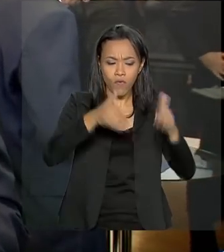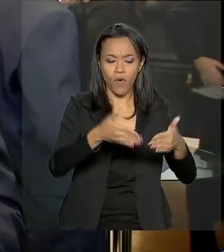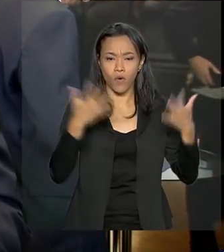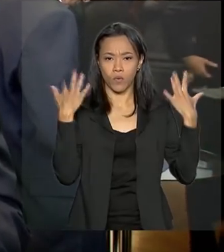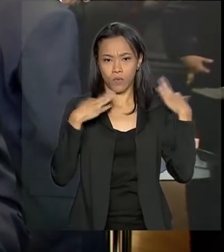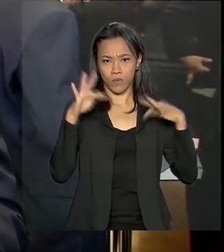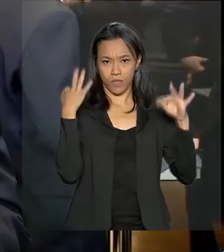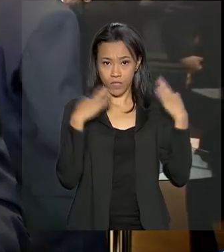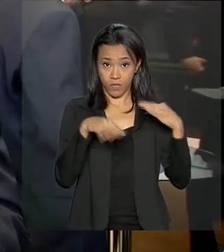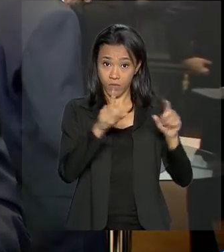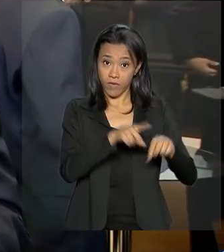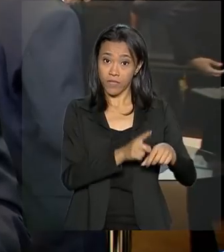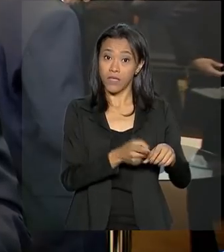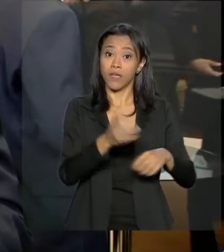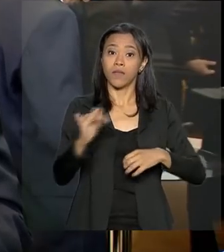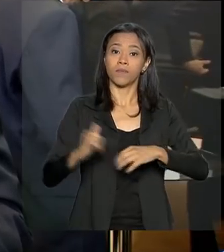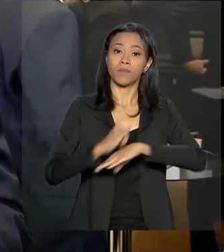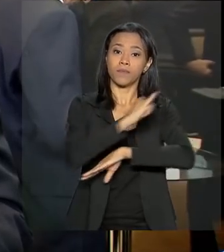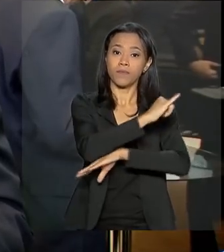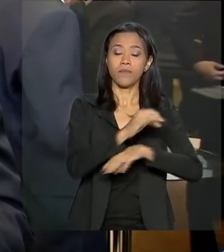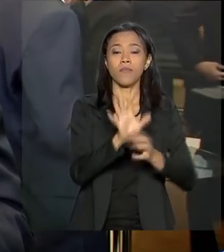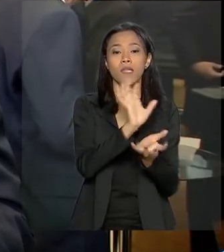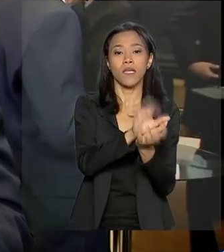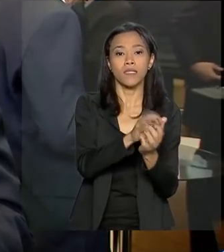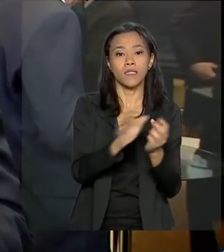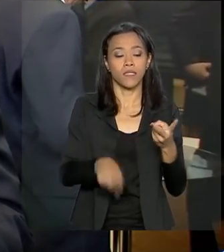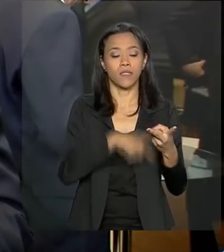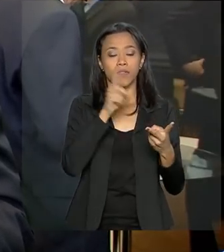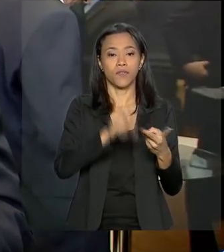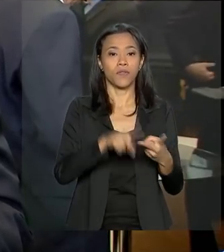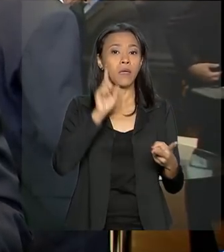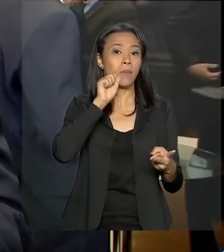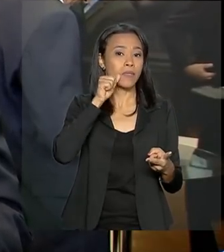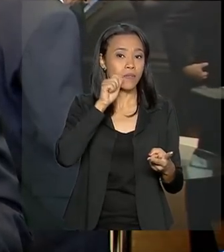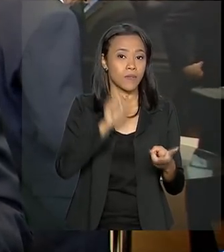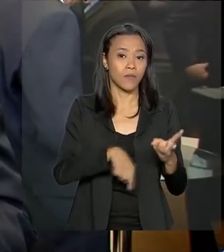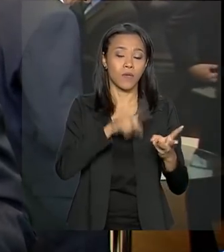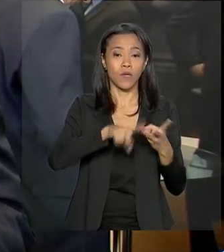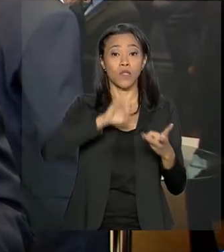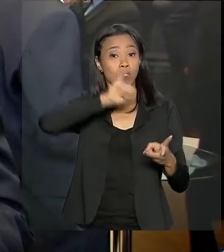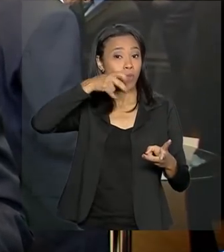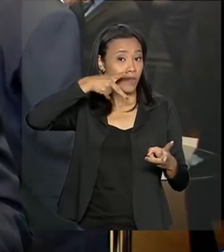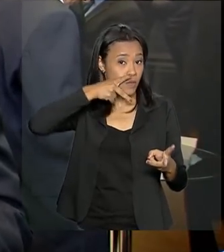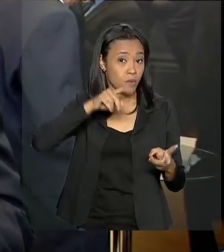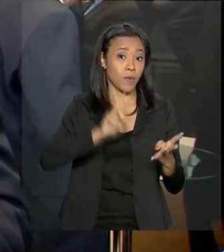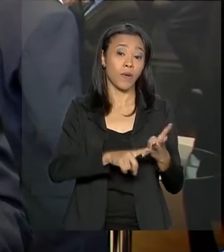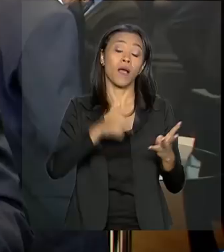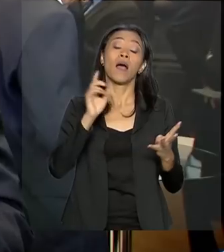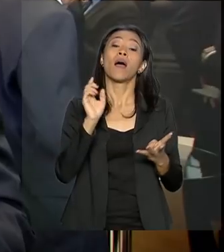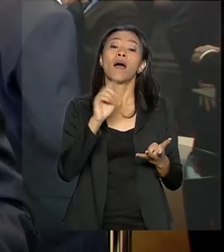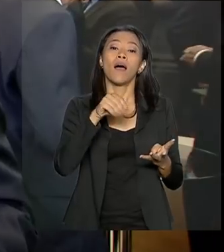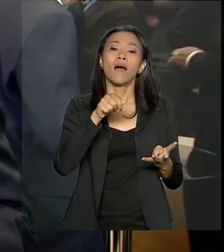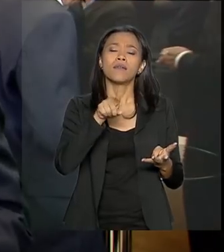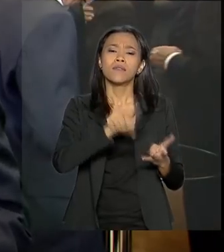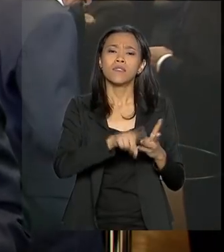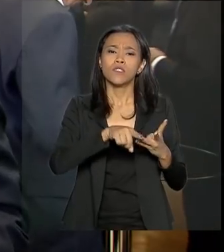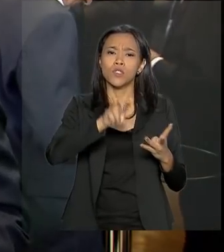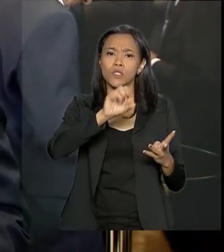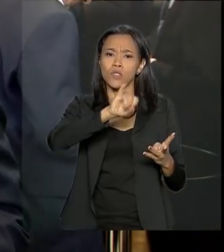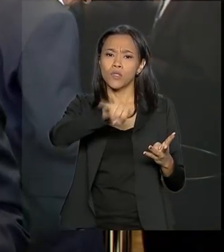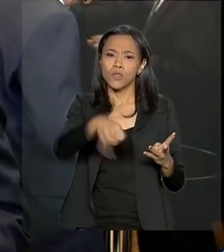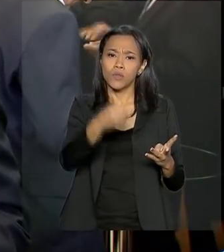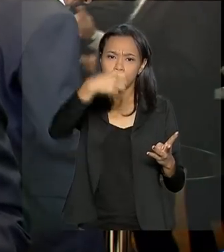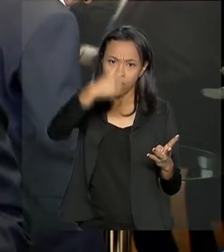Serão leiloados os aeroportos de Recife, Maceió, João Pessoa, Aracaju, Juazeiro do Norte